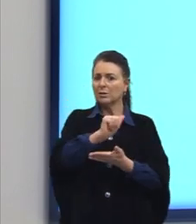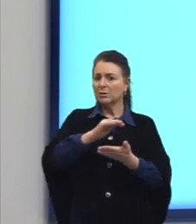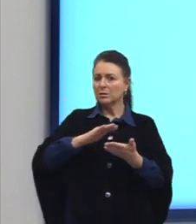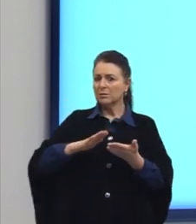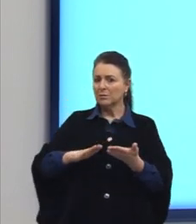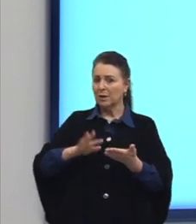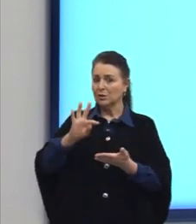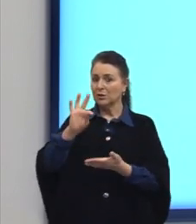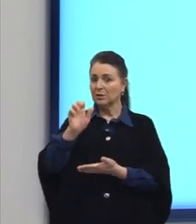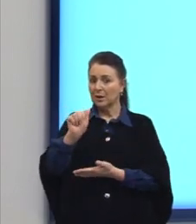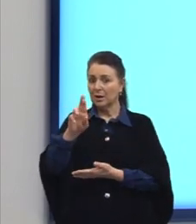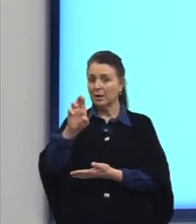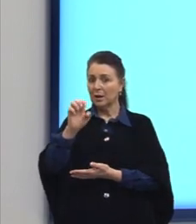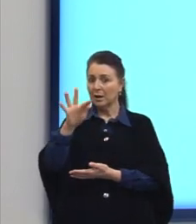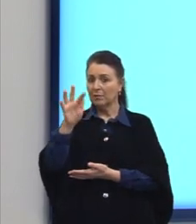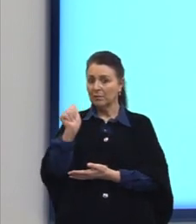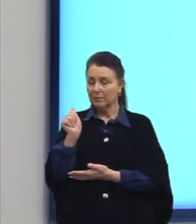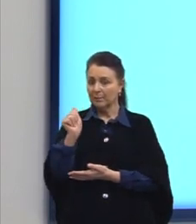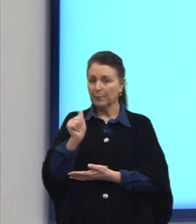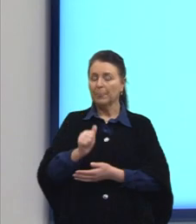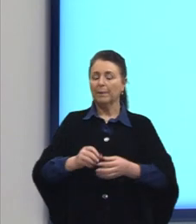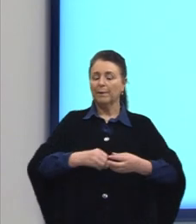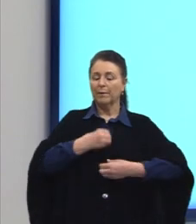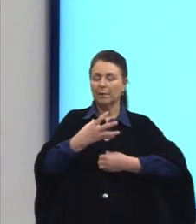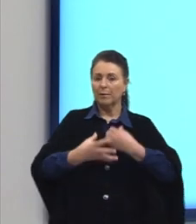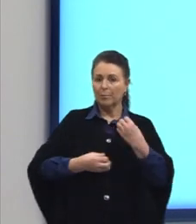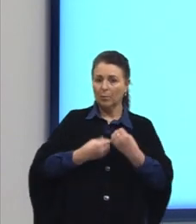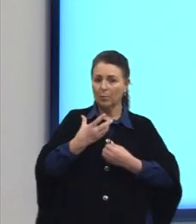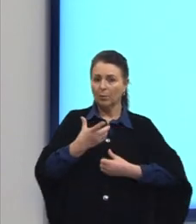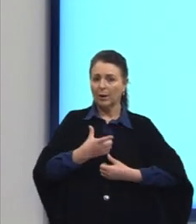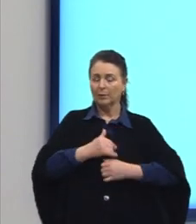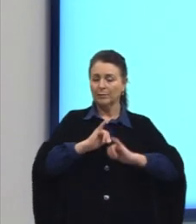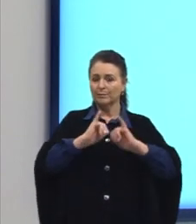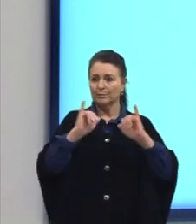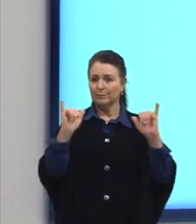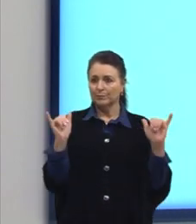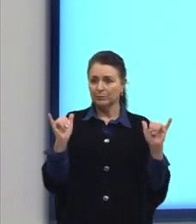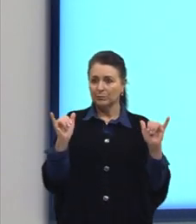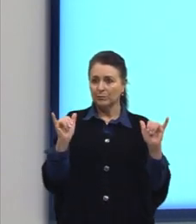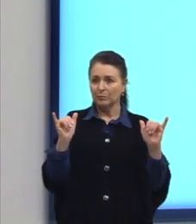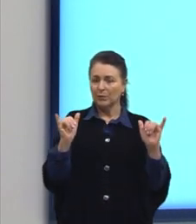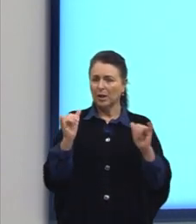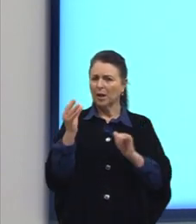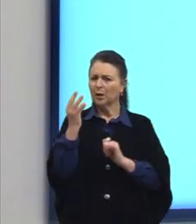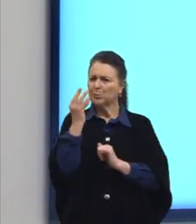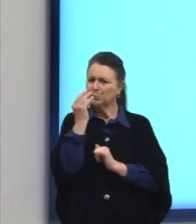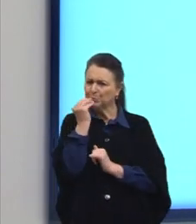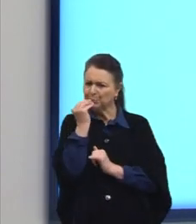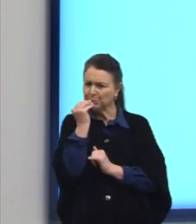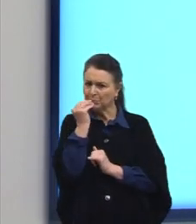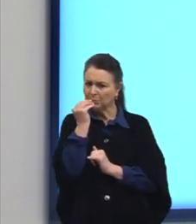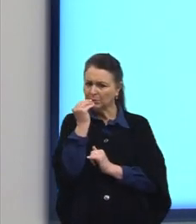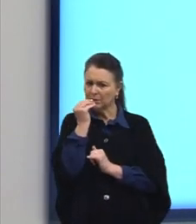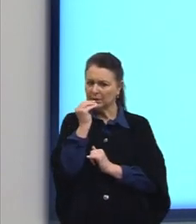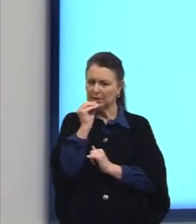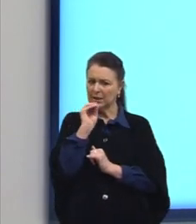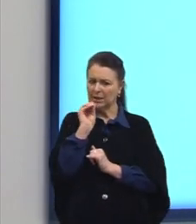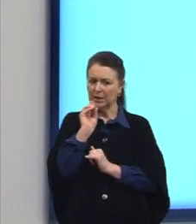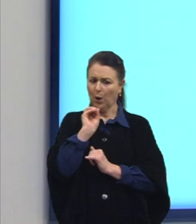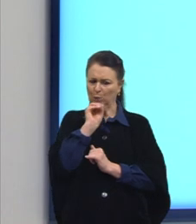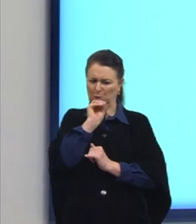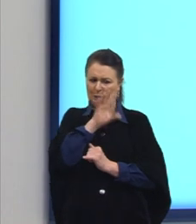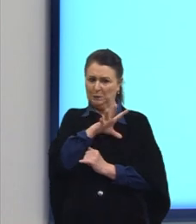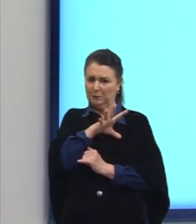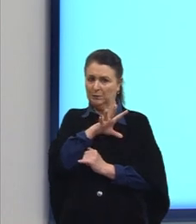E o nosso poema diz o seguinte. Morder o fruto amargo e não cuspir, mas